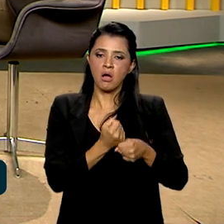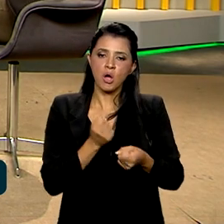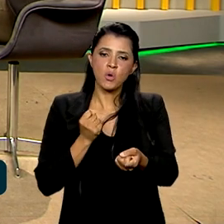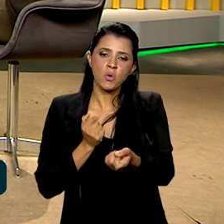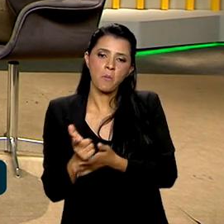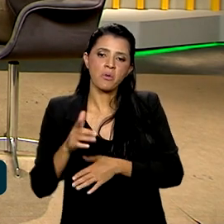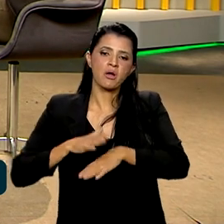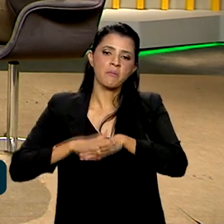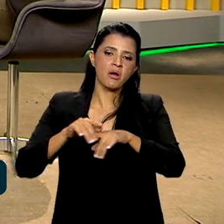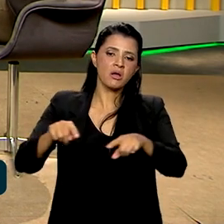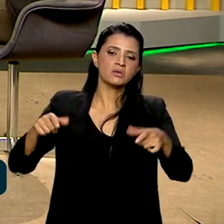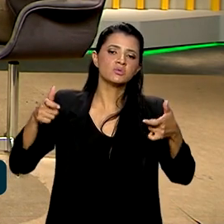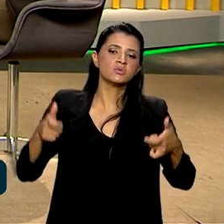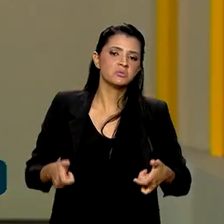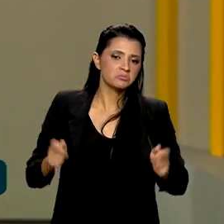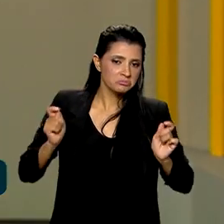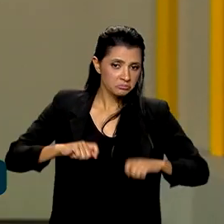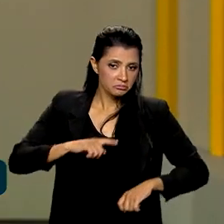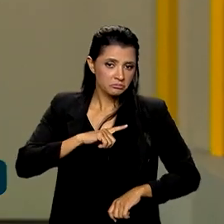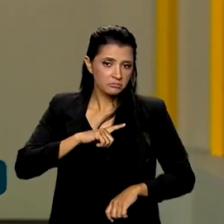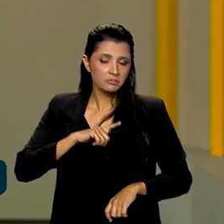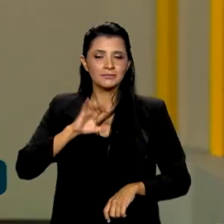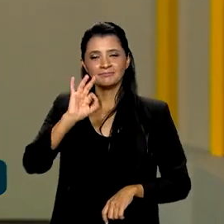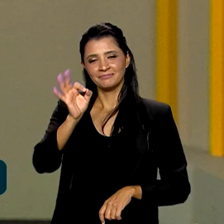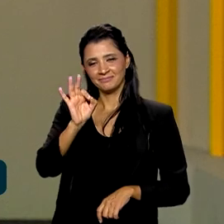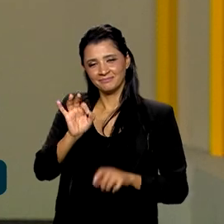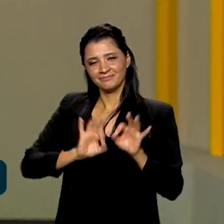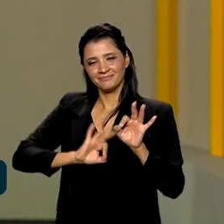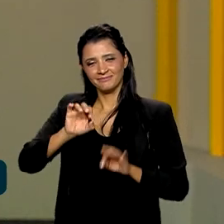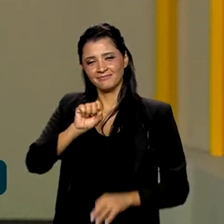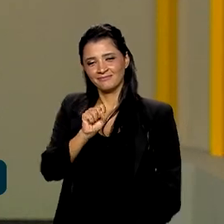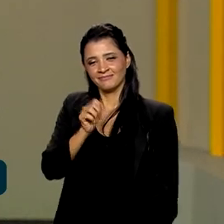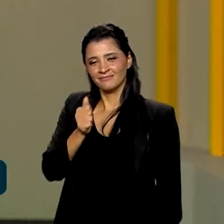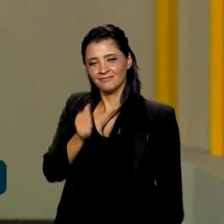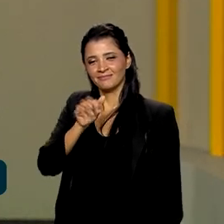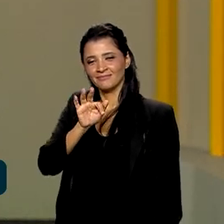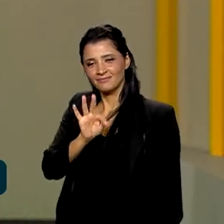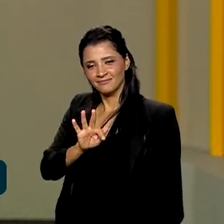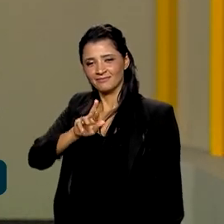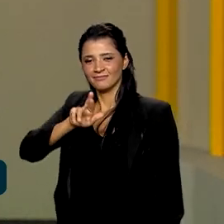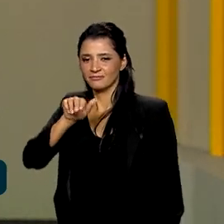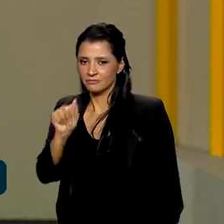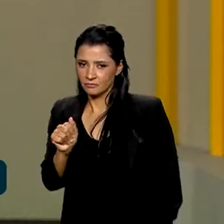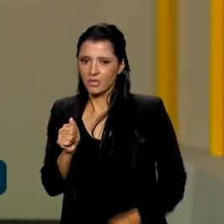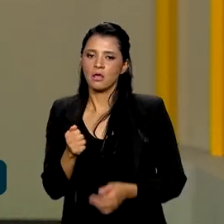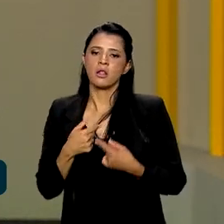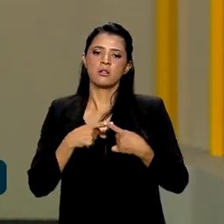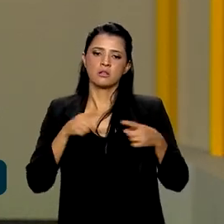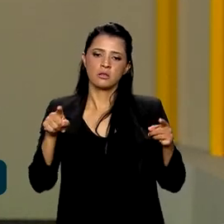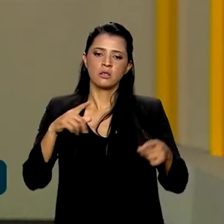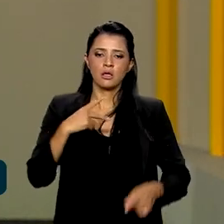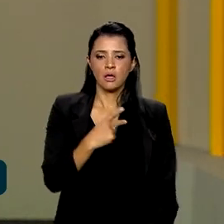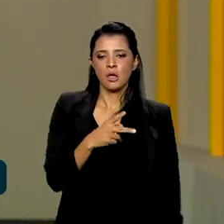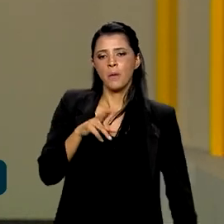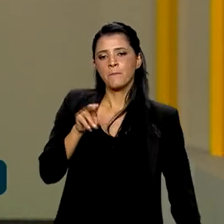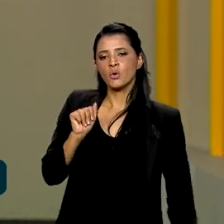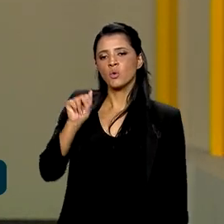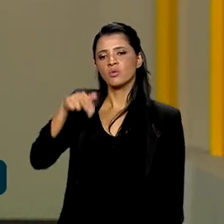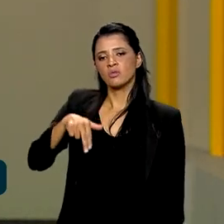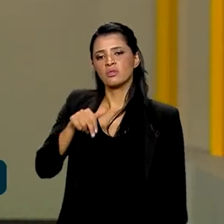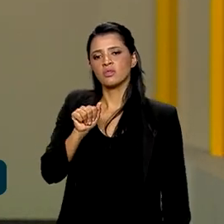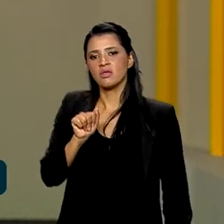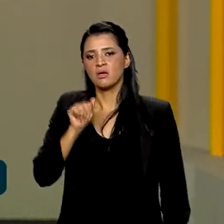terras, é isso mesmo? Sim. No Plano Safra, nós lançamos o Pronaf com maior da história, com